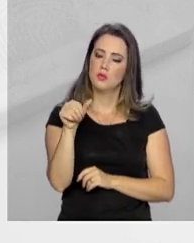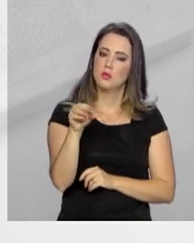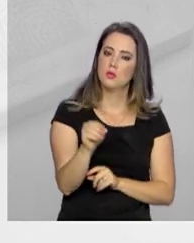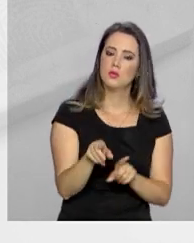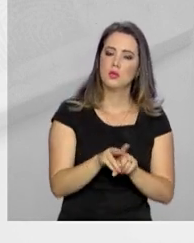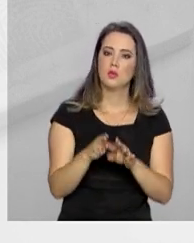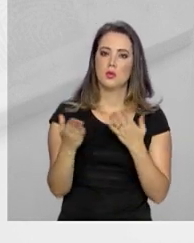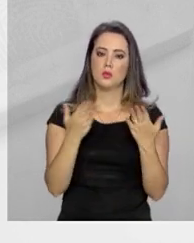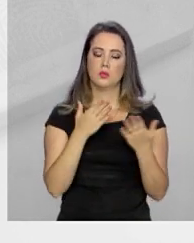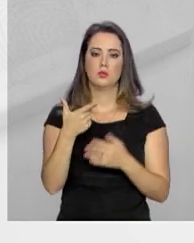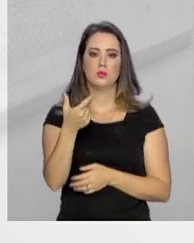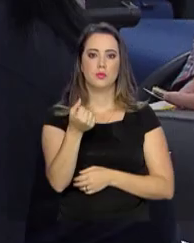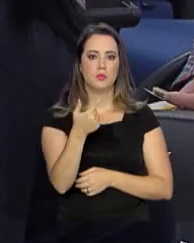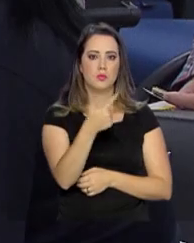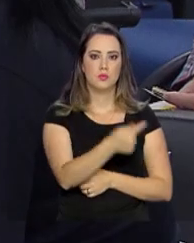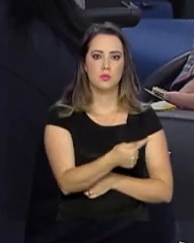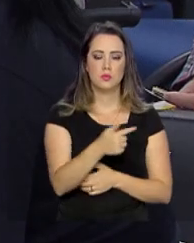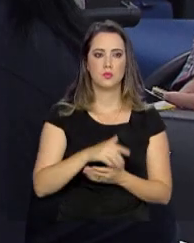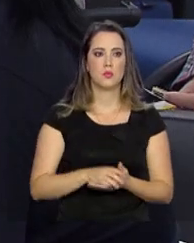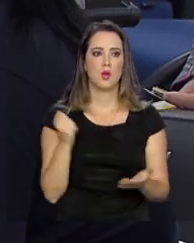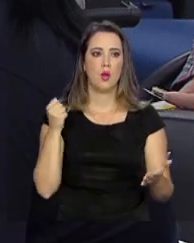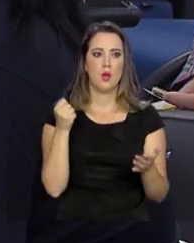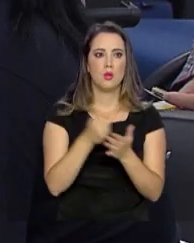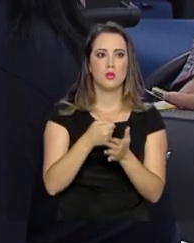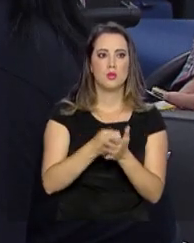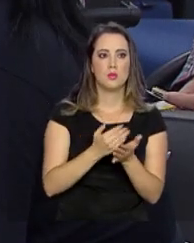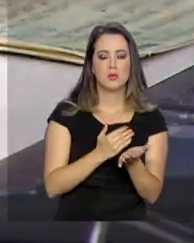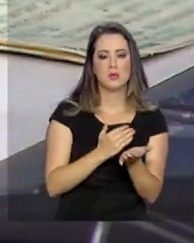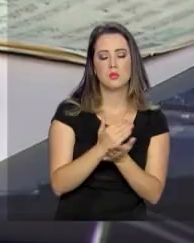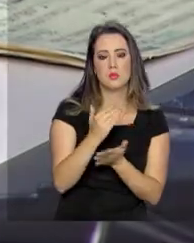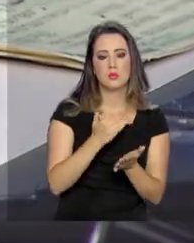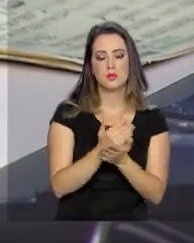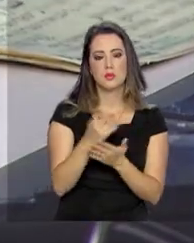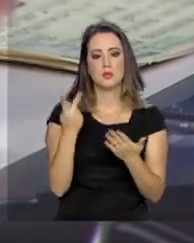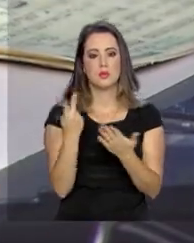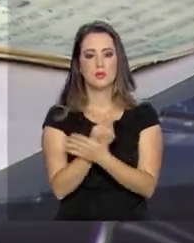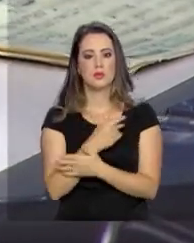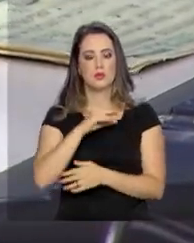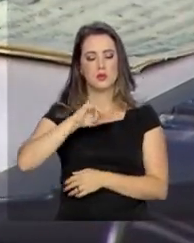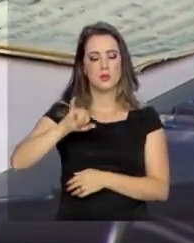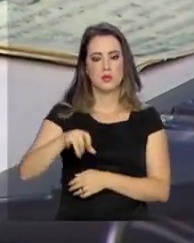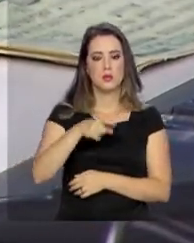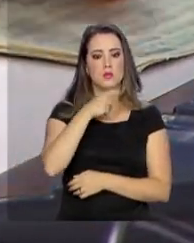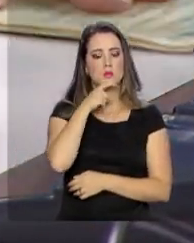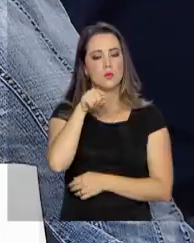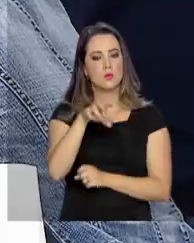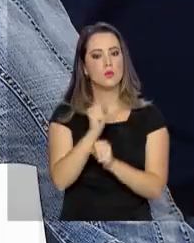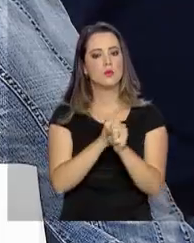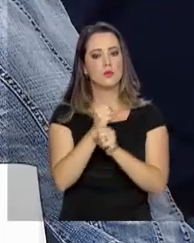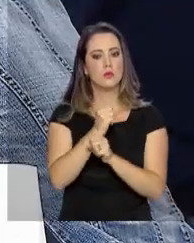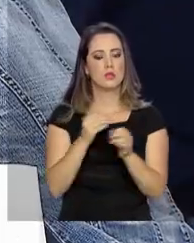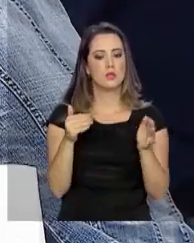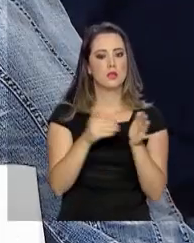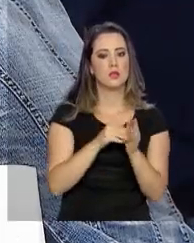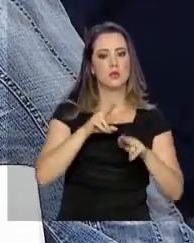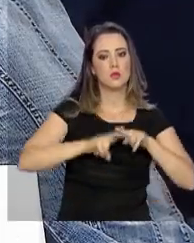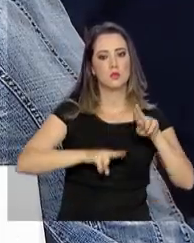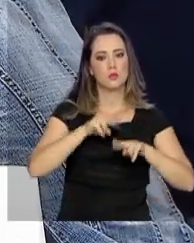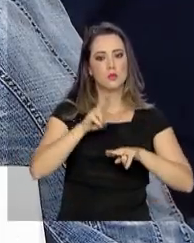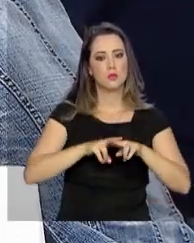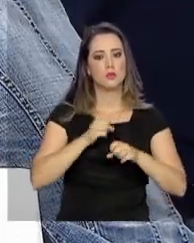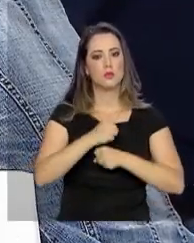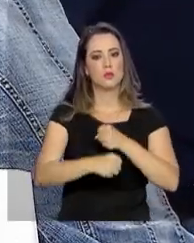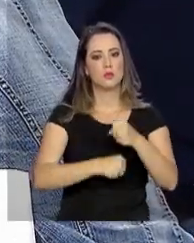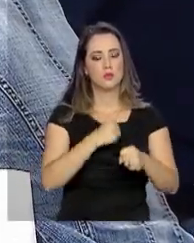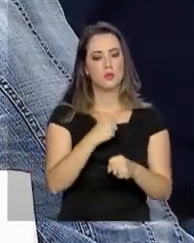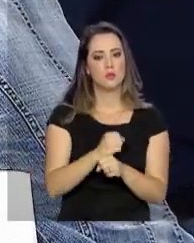relativo a 2017. Os pagamentos começaram a ser feitos em julho deste ano e vão até junho do ano que vem. E